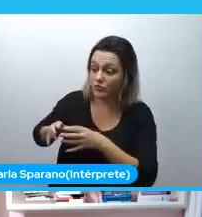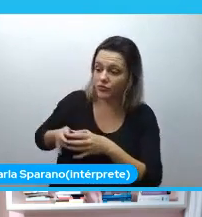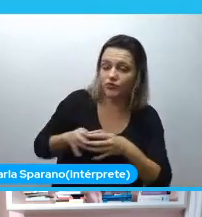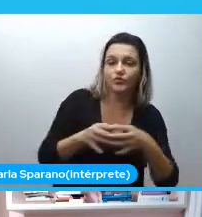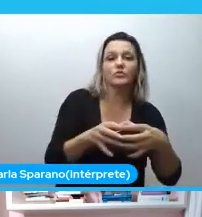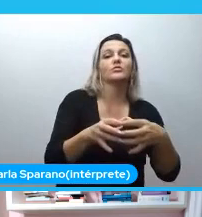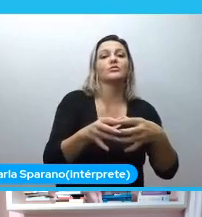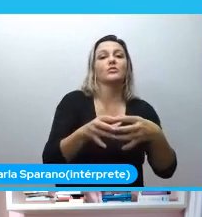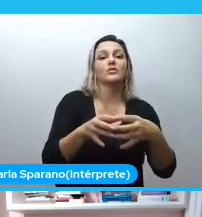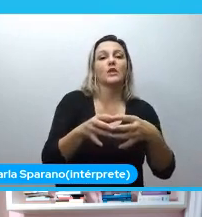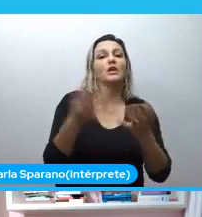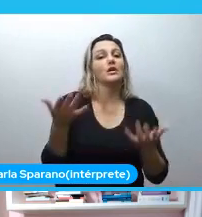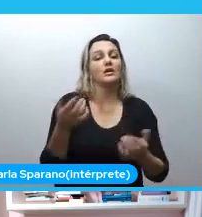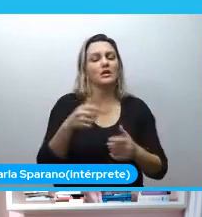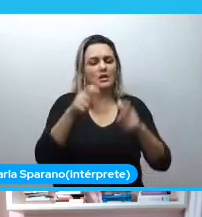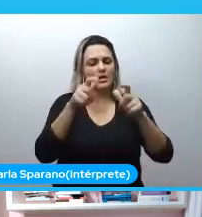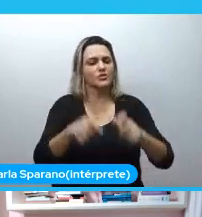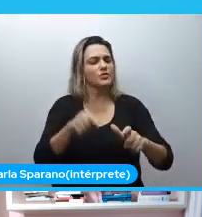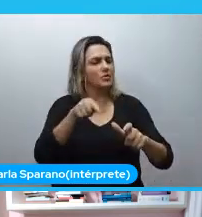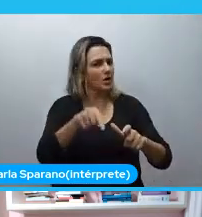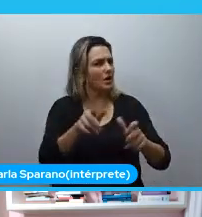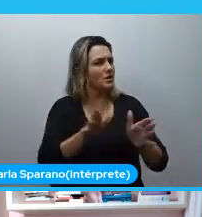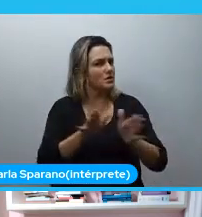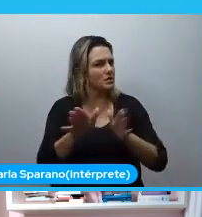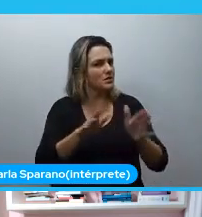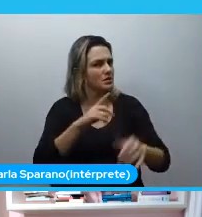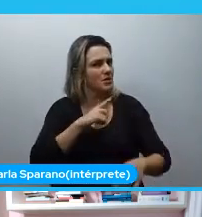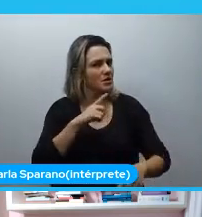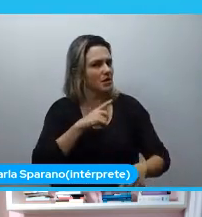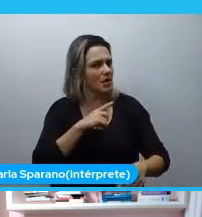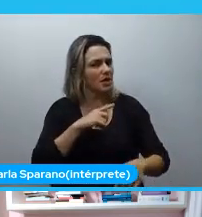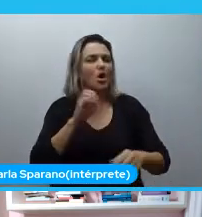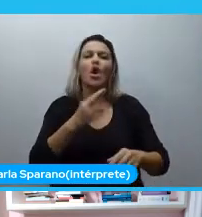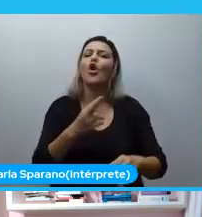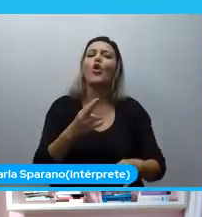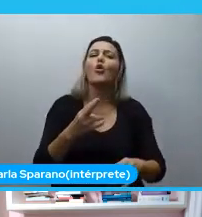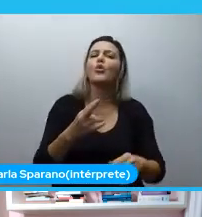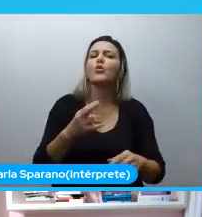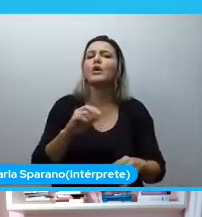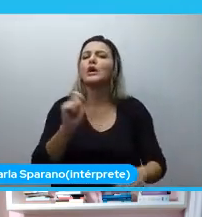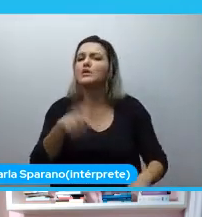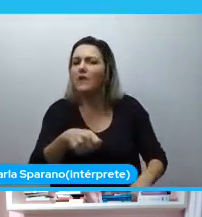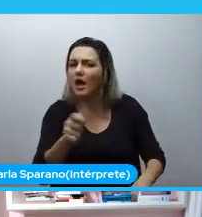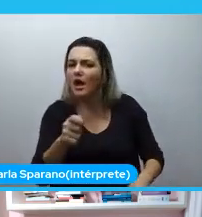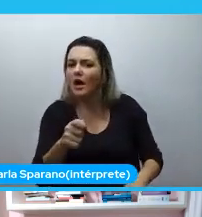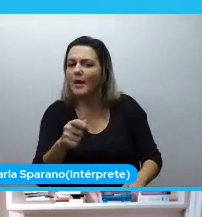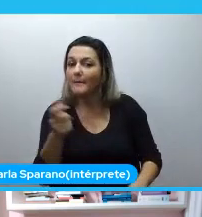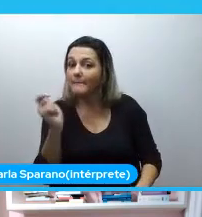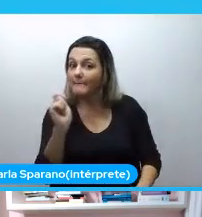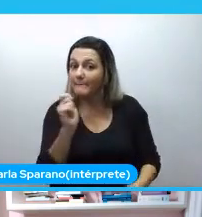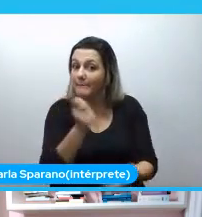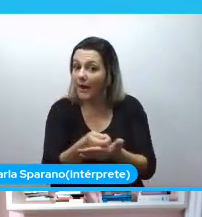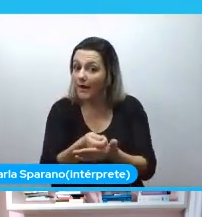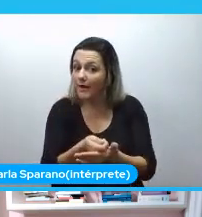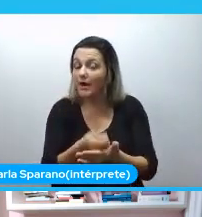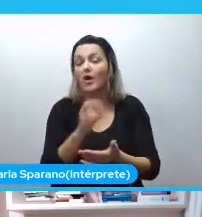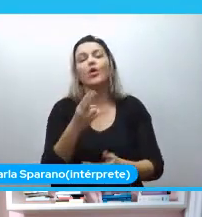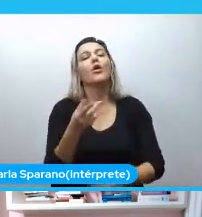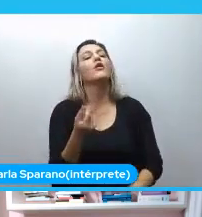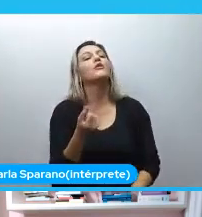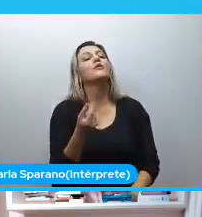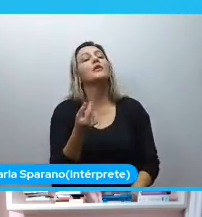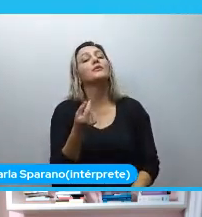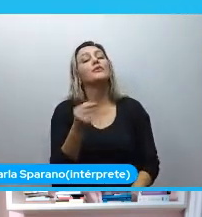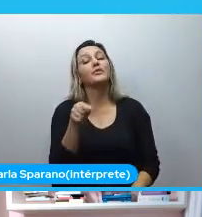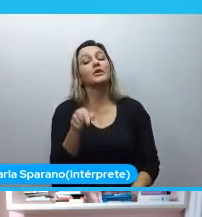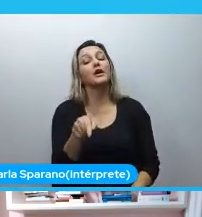será que esse local ele é acessível? Será que as pessoas podem pagar pelas coisas que vão ter aqui? Será que a gente vai cobrar por algo que